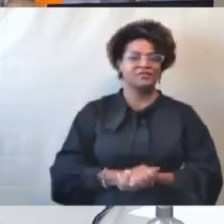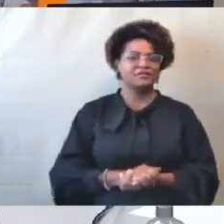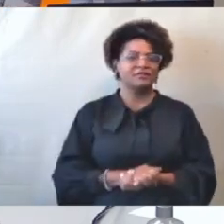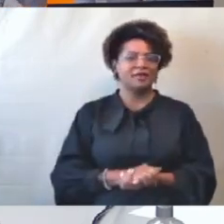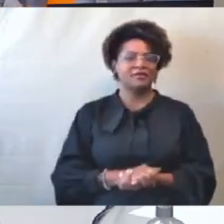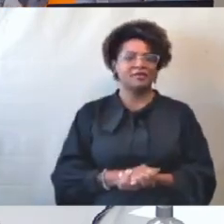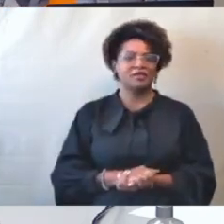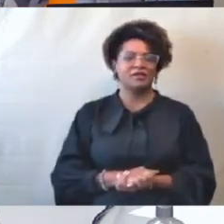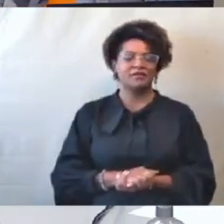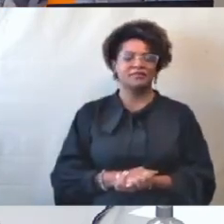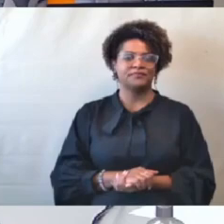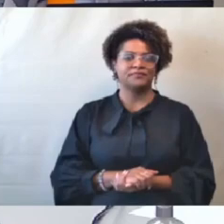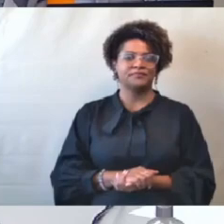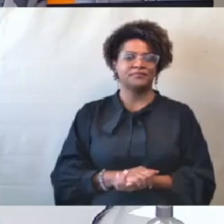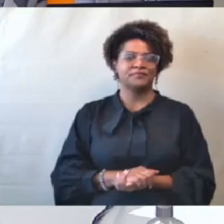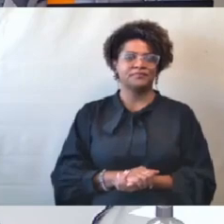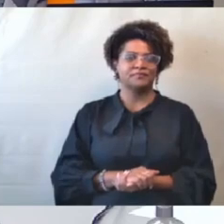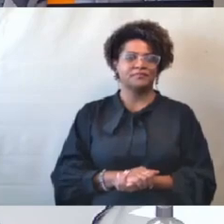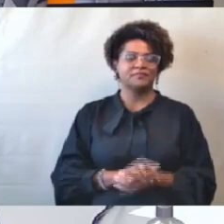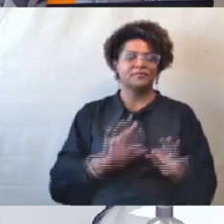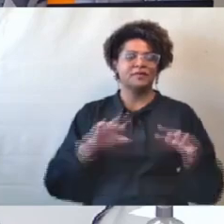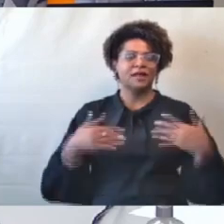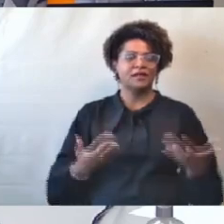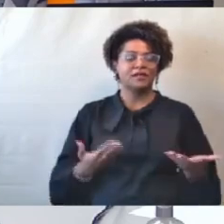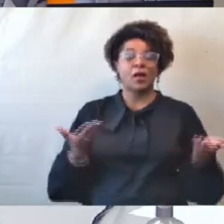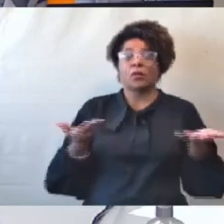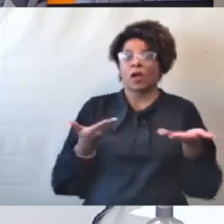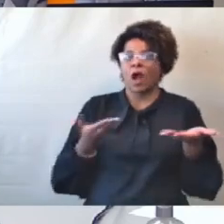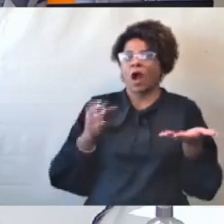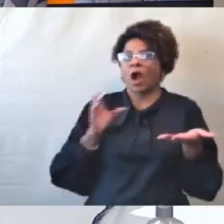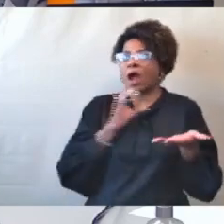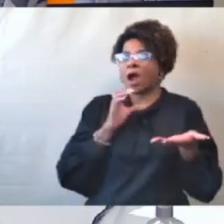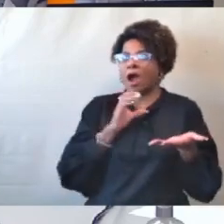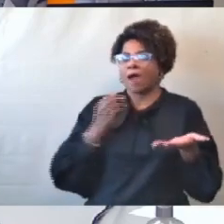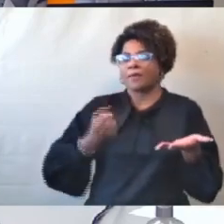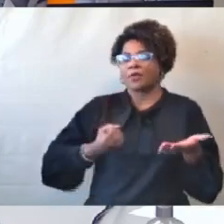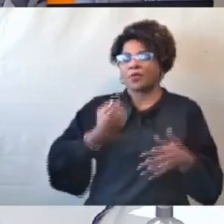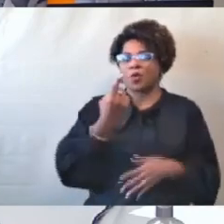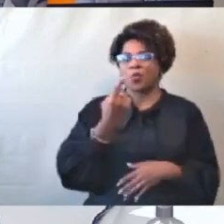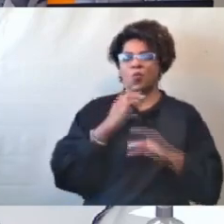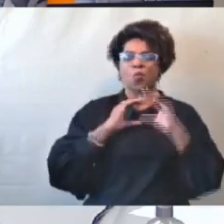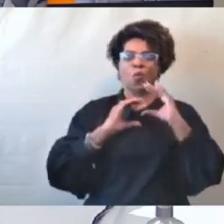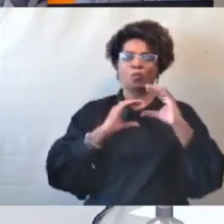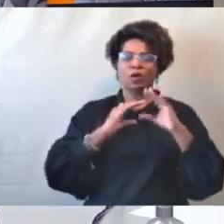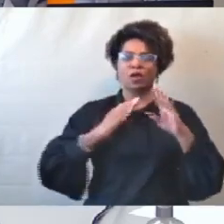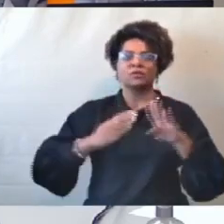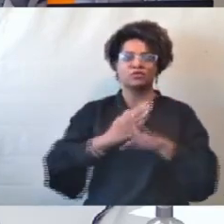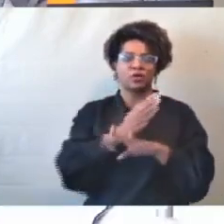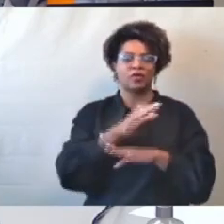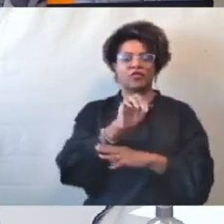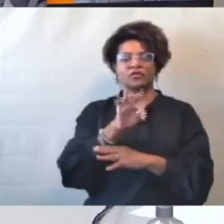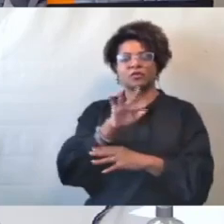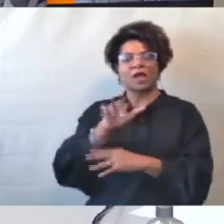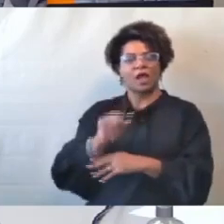Eu vou, rapidamente, item 1, comunicação de aprovação da ata, não há.